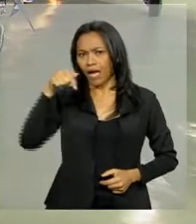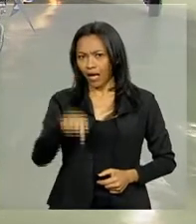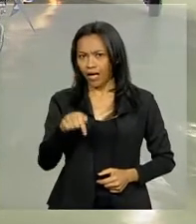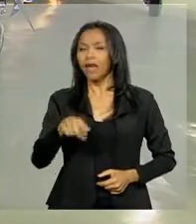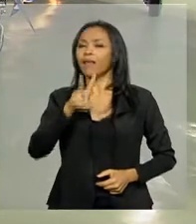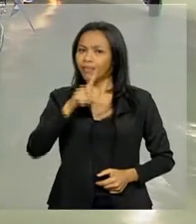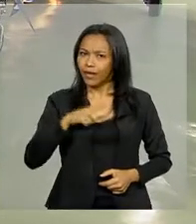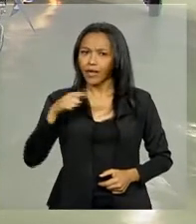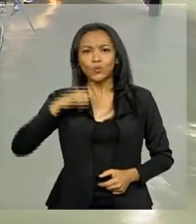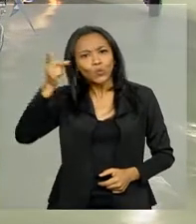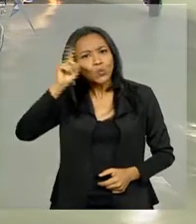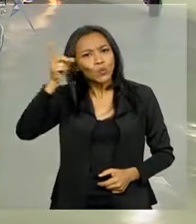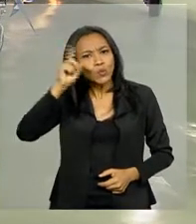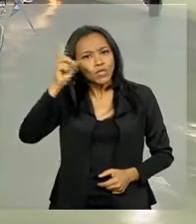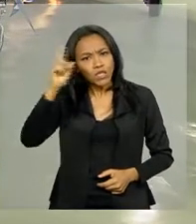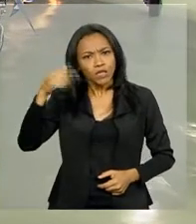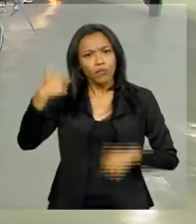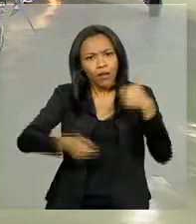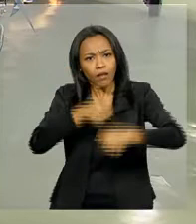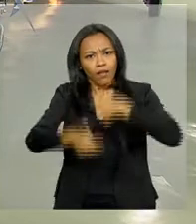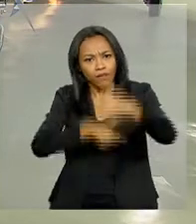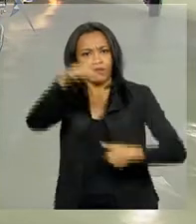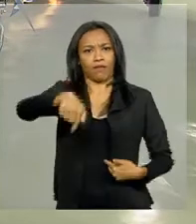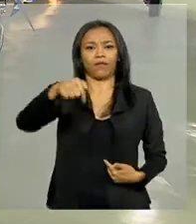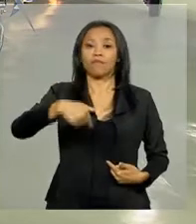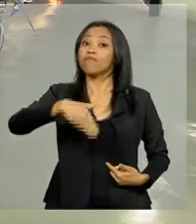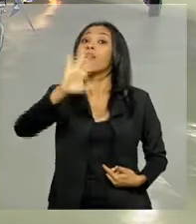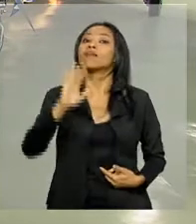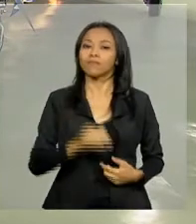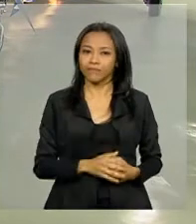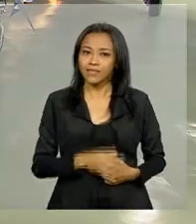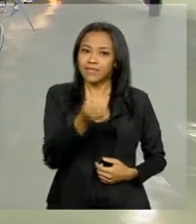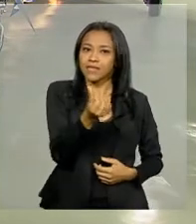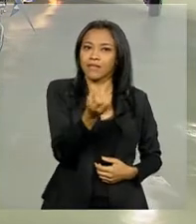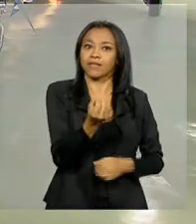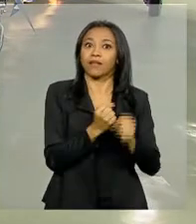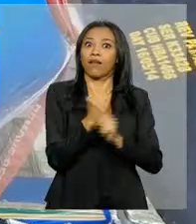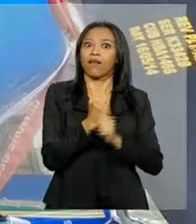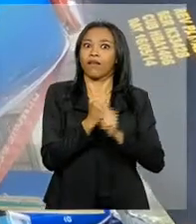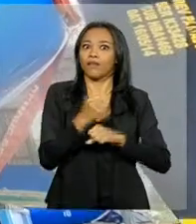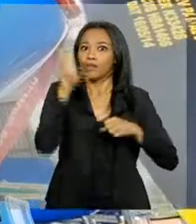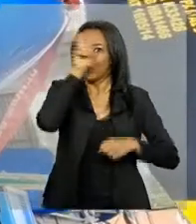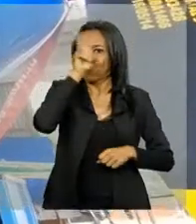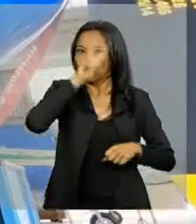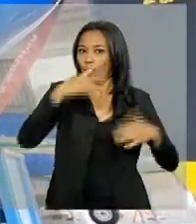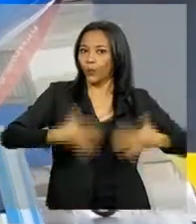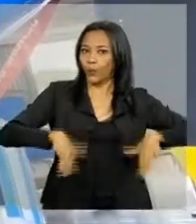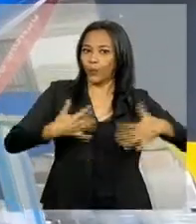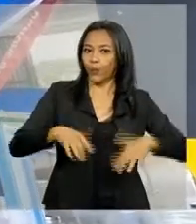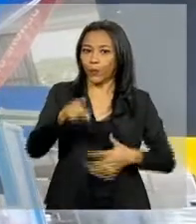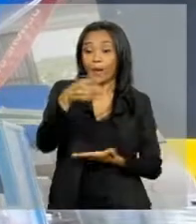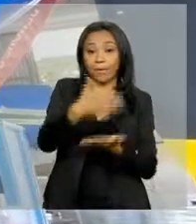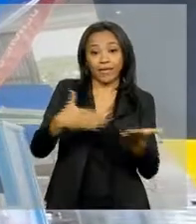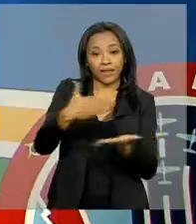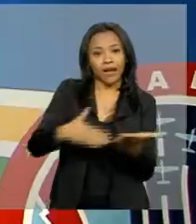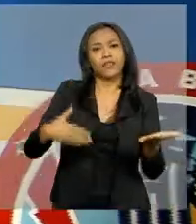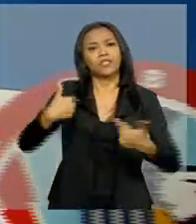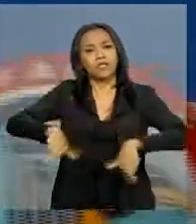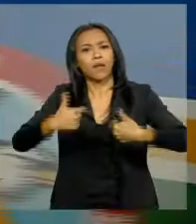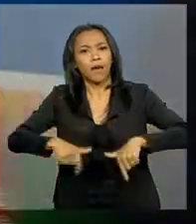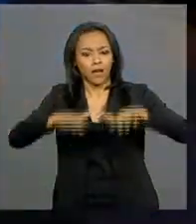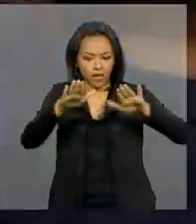envolvidos com o dia a dia dessa unidade, que já tem mais de 60 anos de história. Metade dessa equipe trabalha em solo,